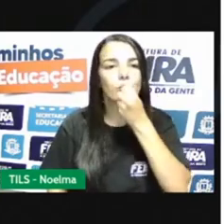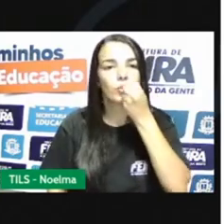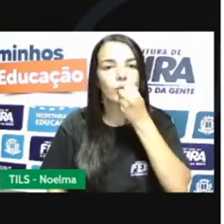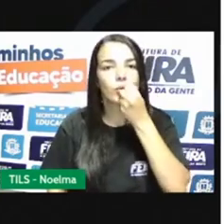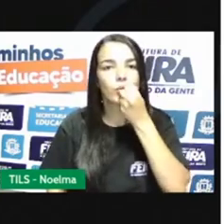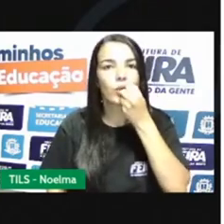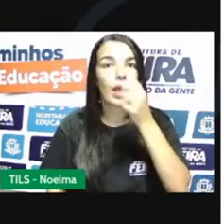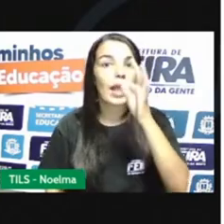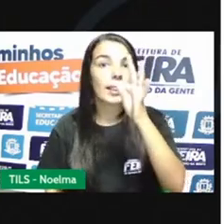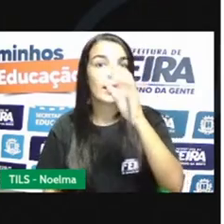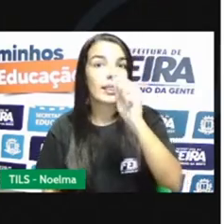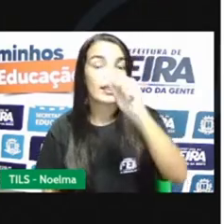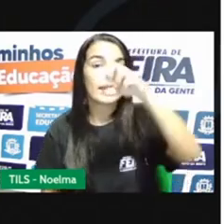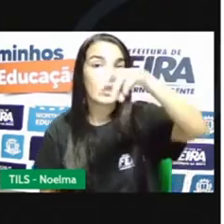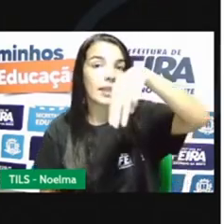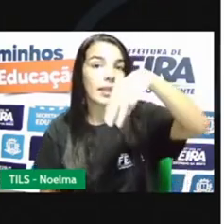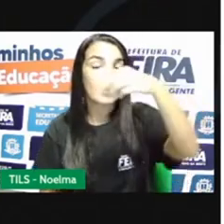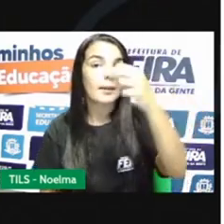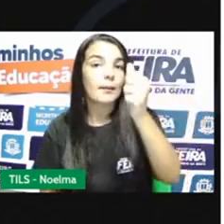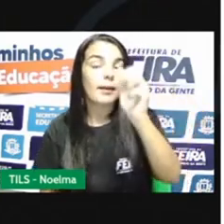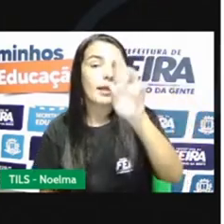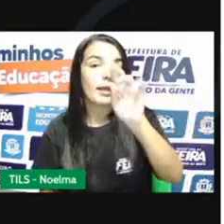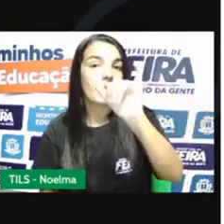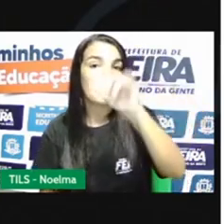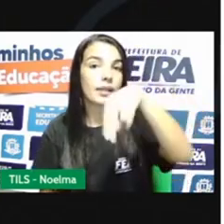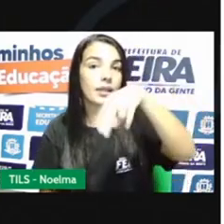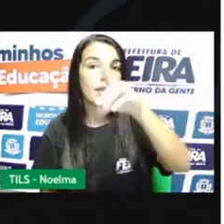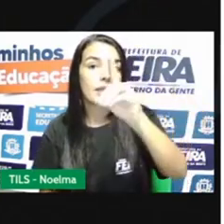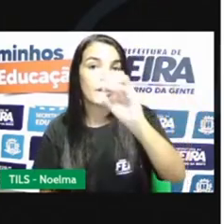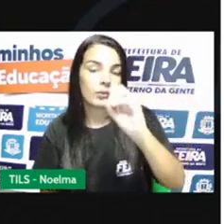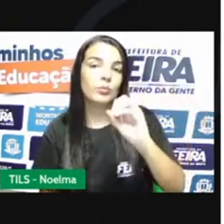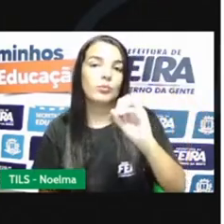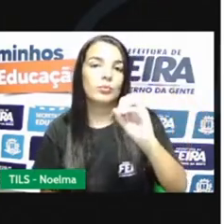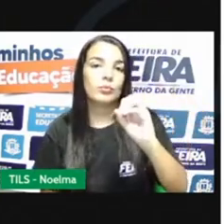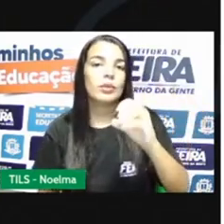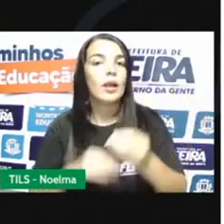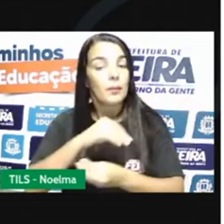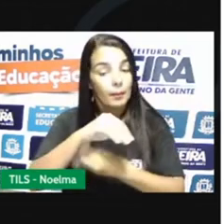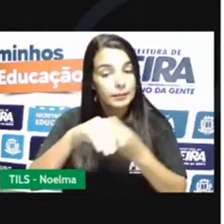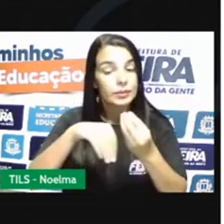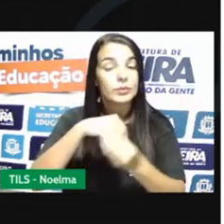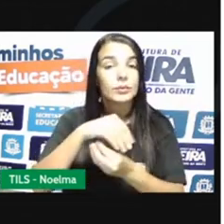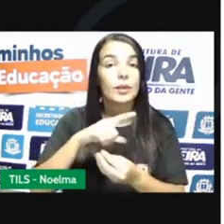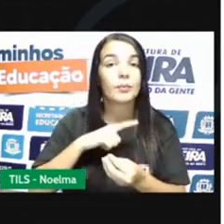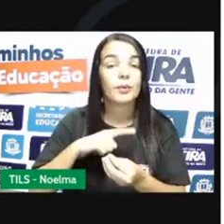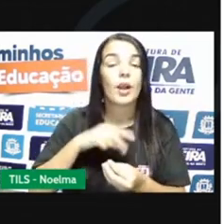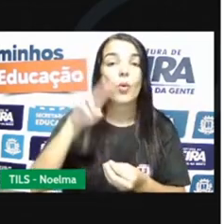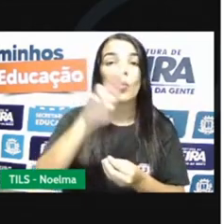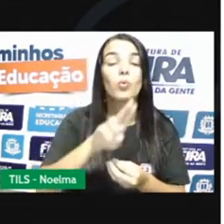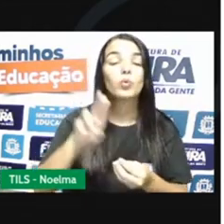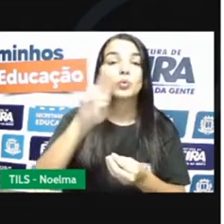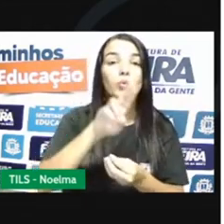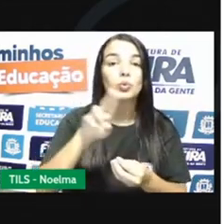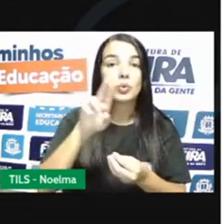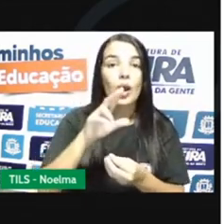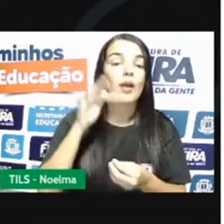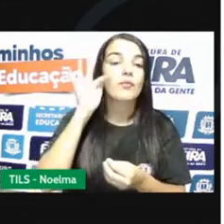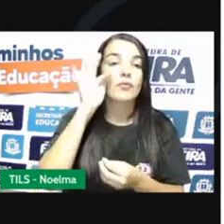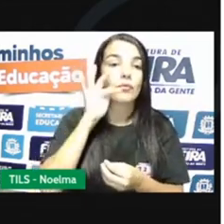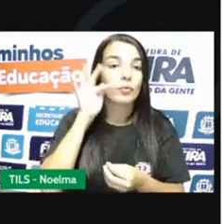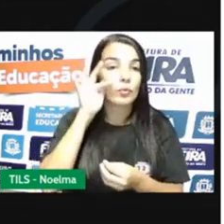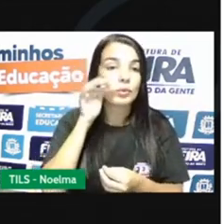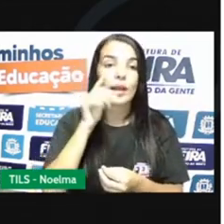Suco de tamarindo é uma mistura homogênea ao suco. Aqui nós utilizamos o tamarindo, a água e o